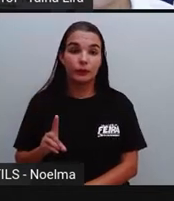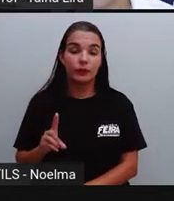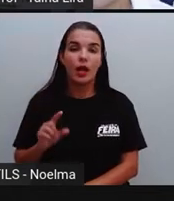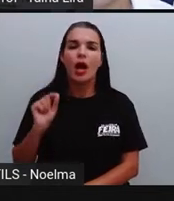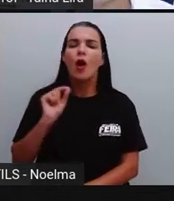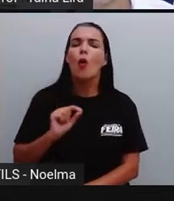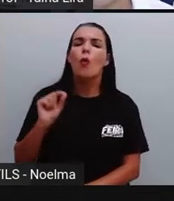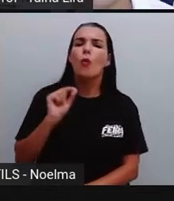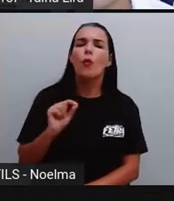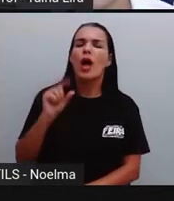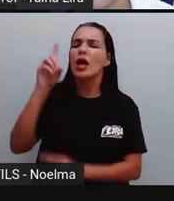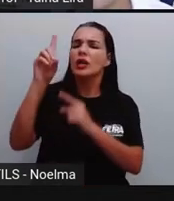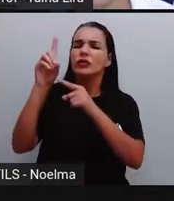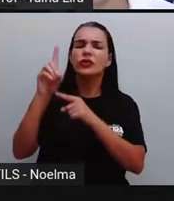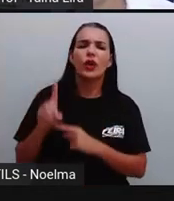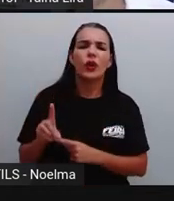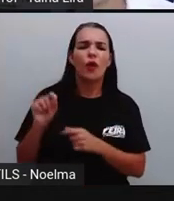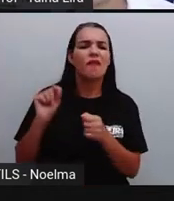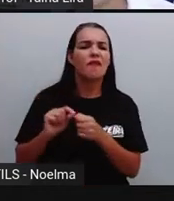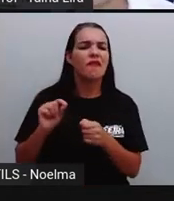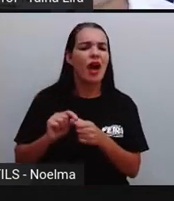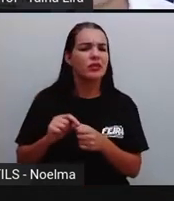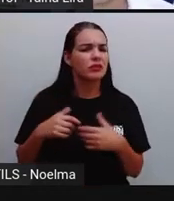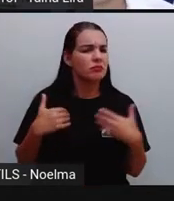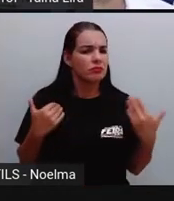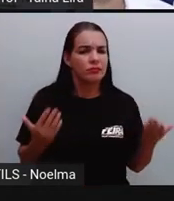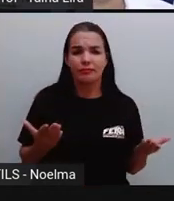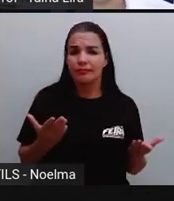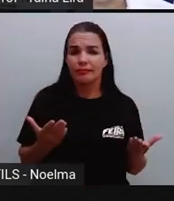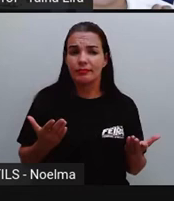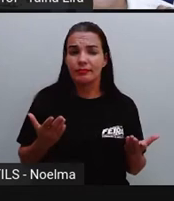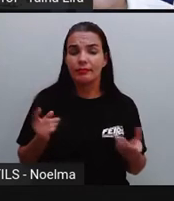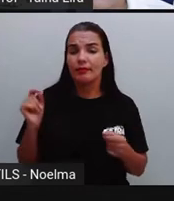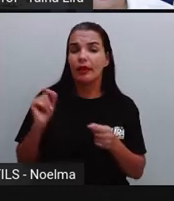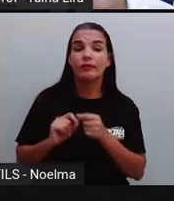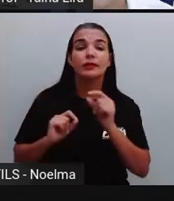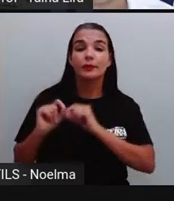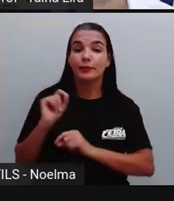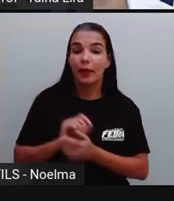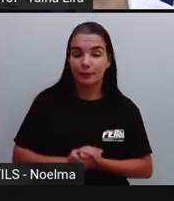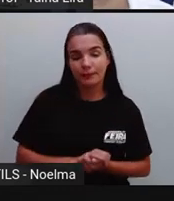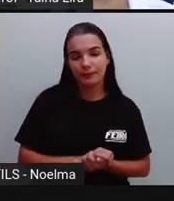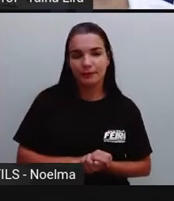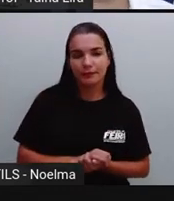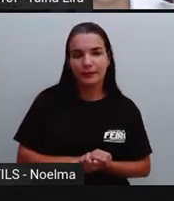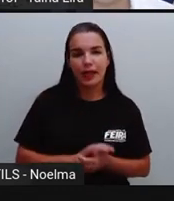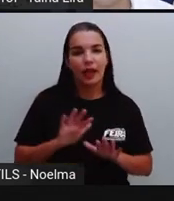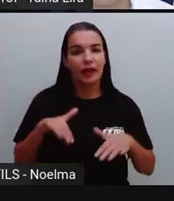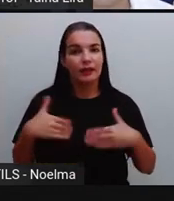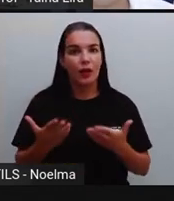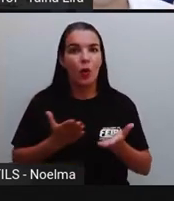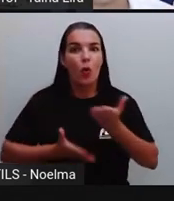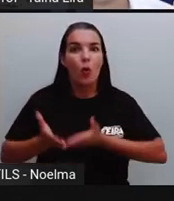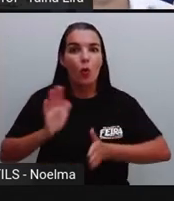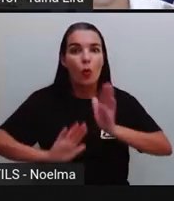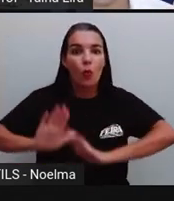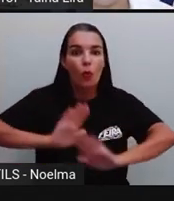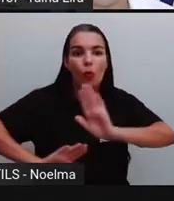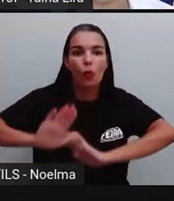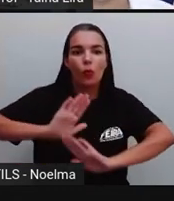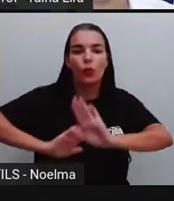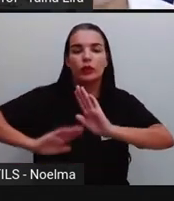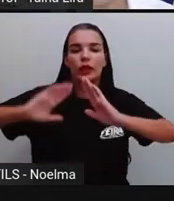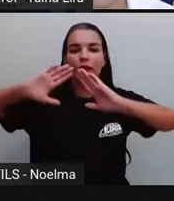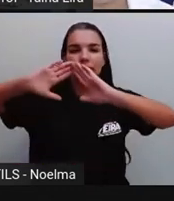diretor da escola, tá? Para quais são as funções aí do diretor? Vê lá pela escola. Então, ele